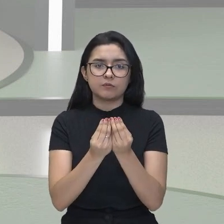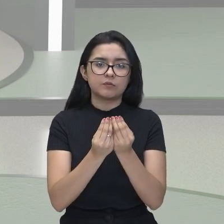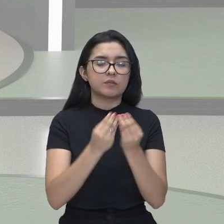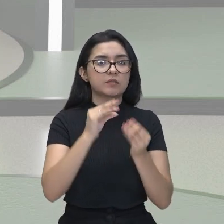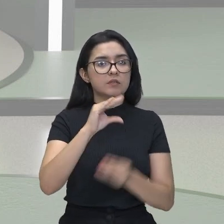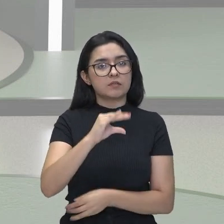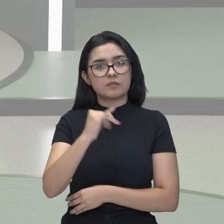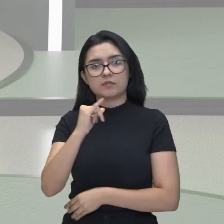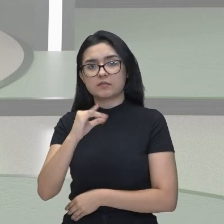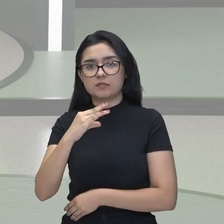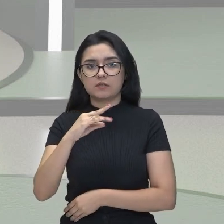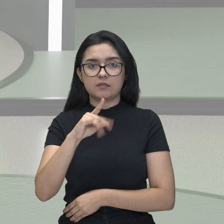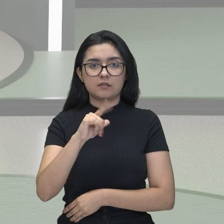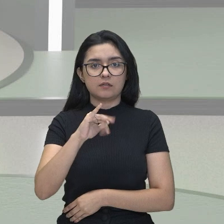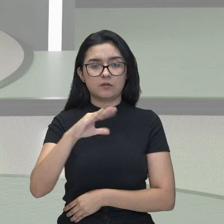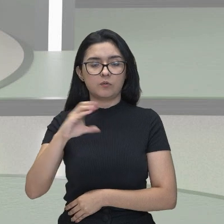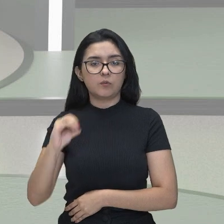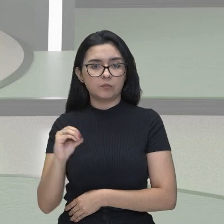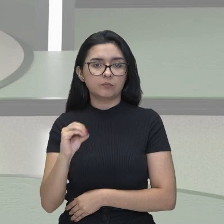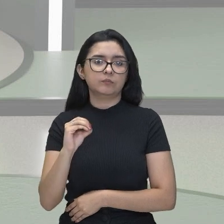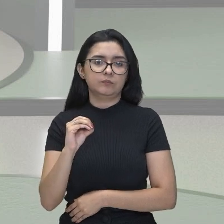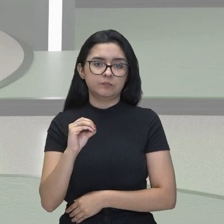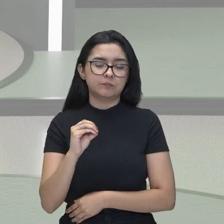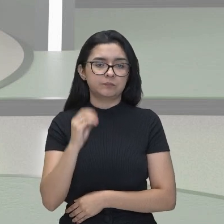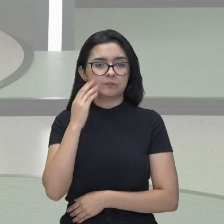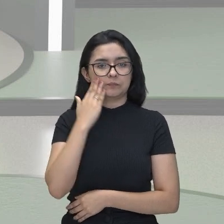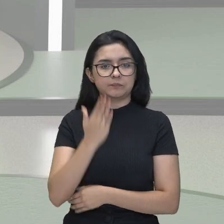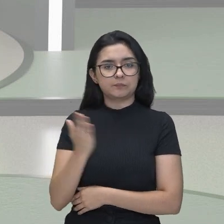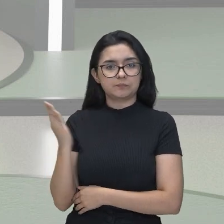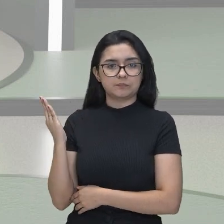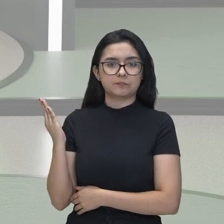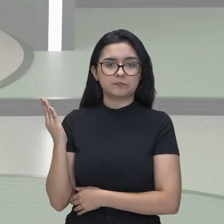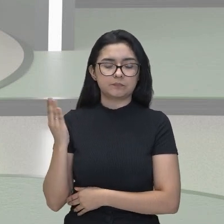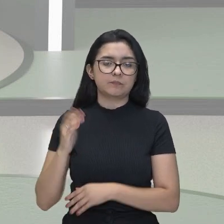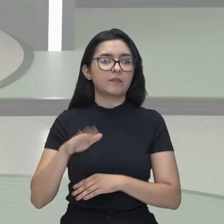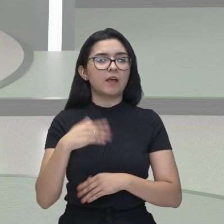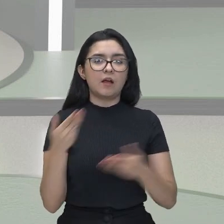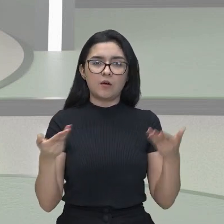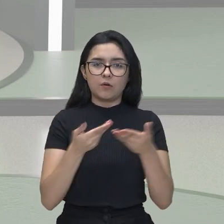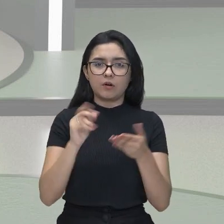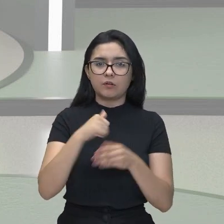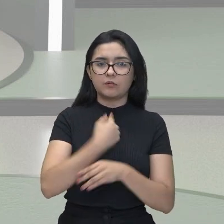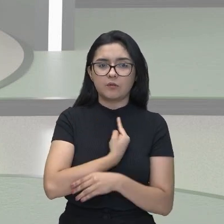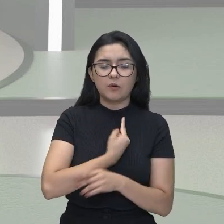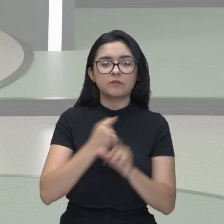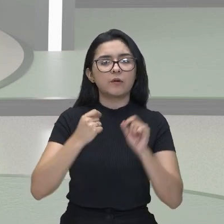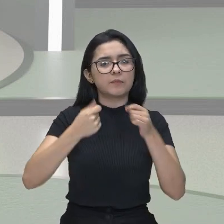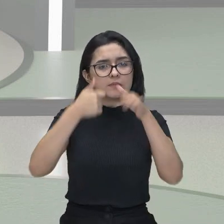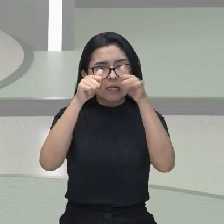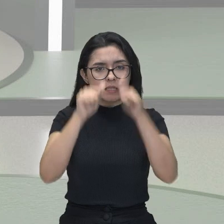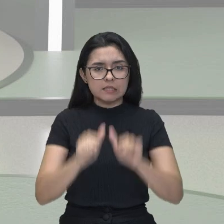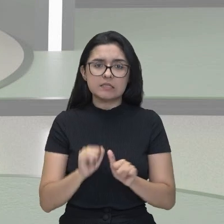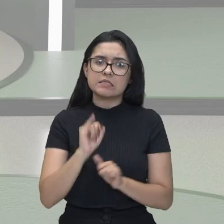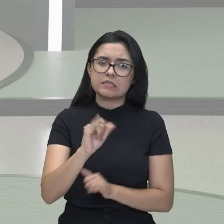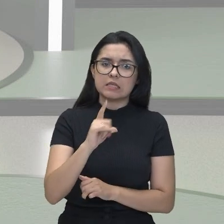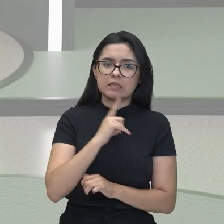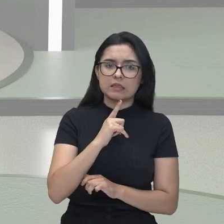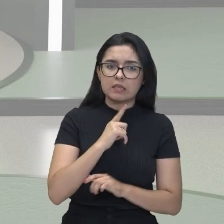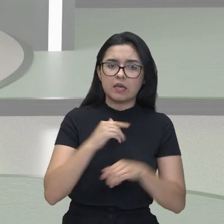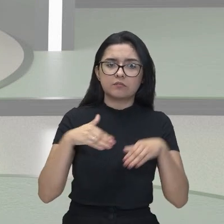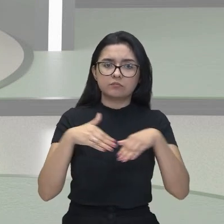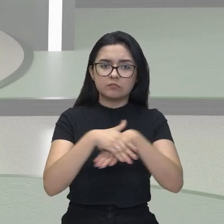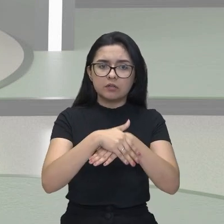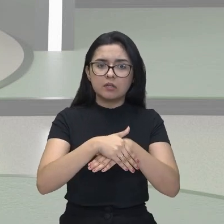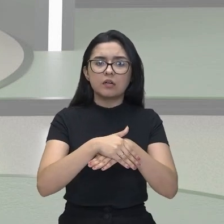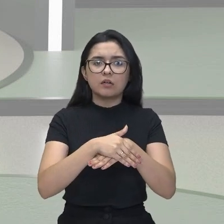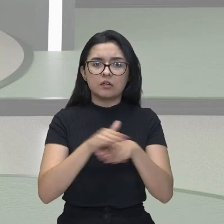Esse composto cíclico, vamos analisar se ele tem isômeria, porque se ele